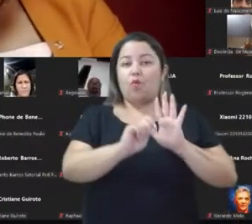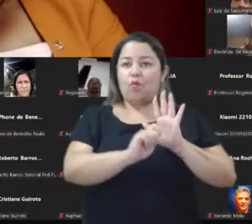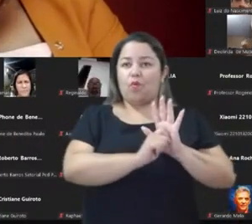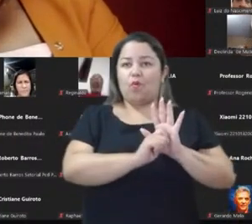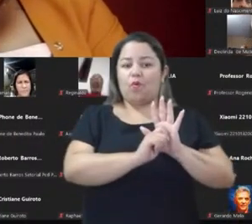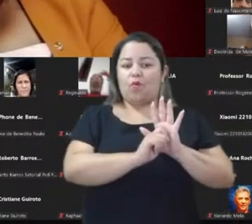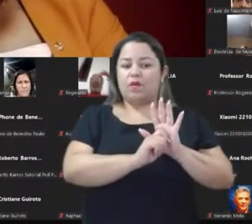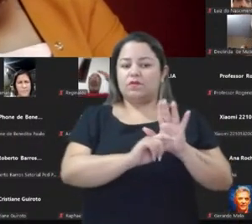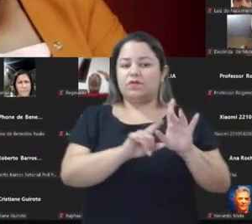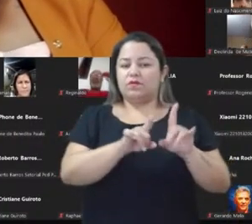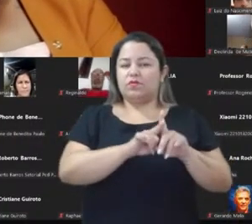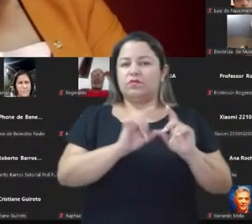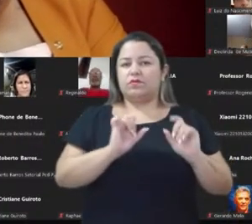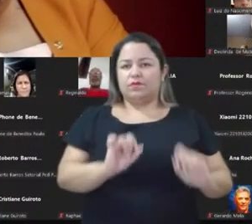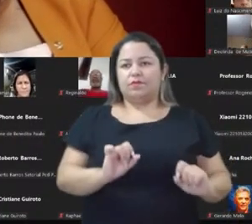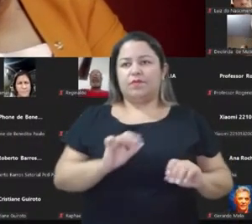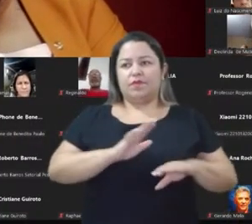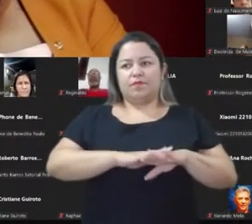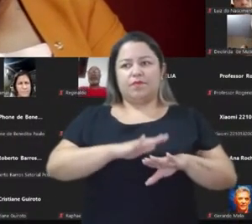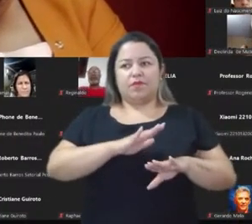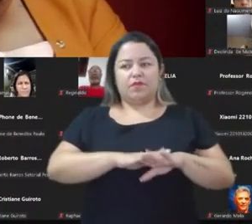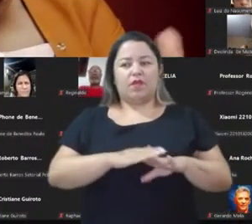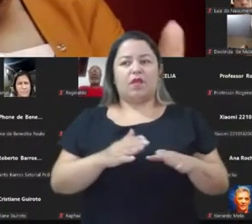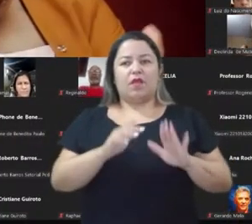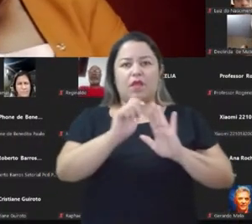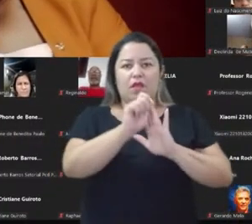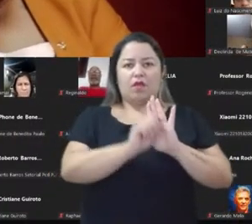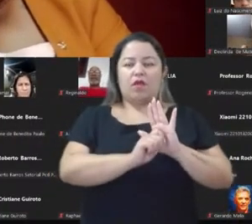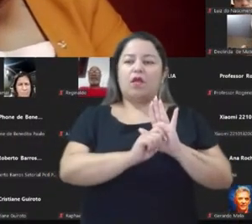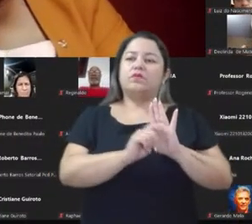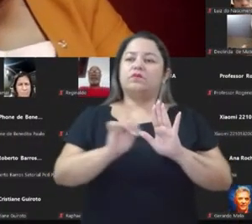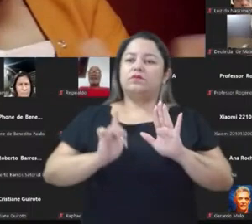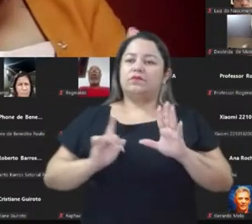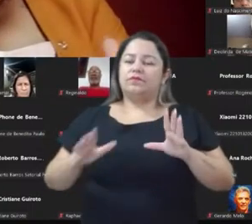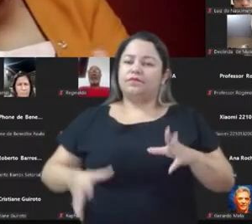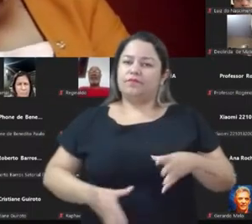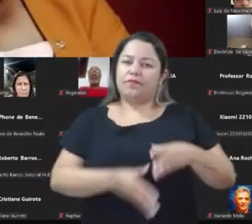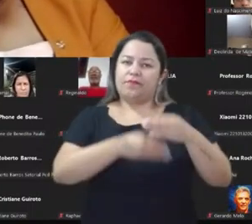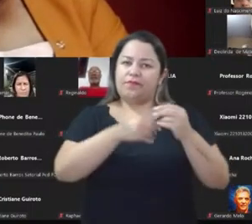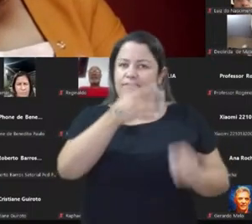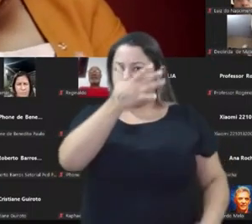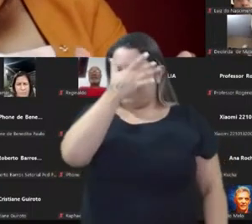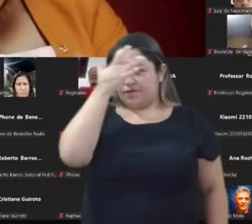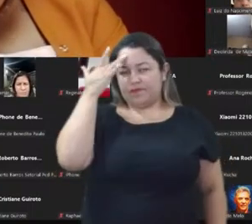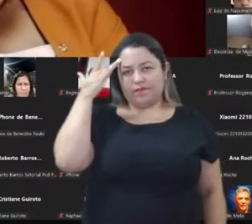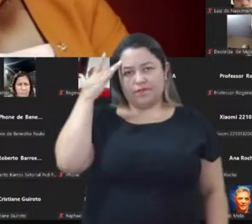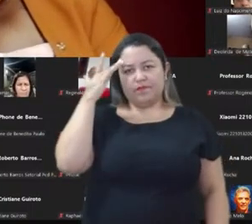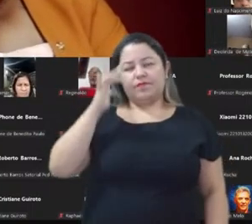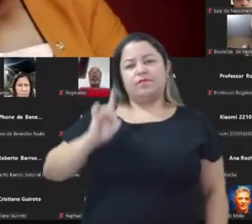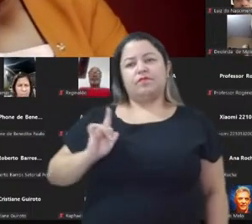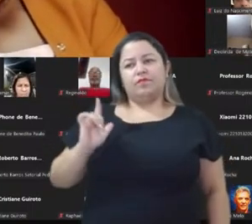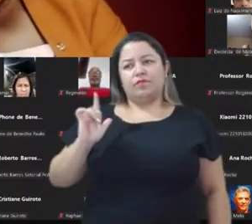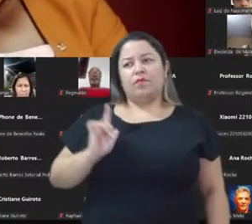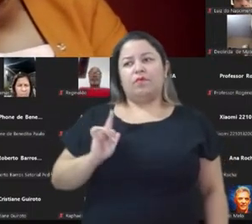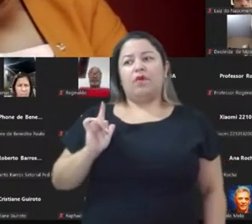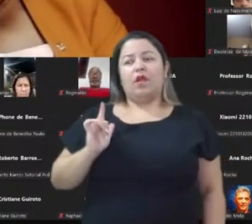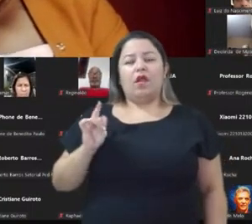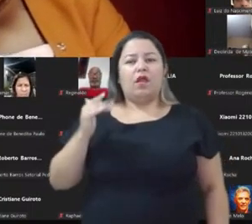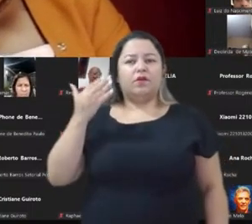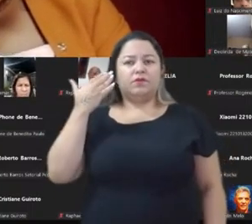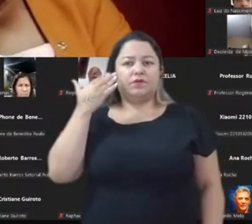contra nós, ainda mais agora que nós temos a inserção de pessoas que têm posicionamentos políticos